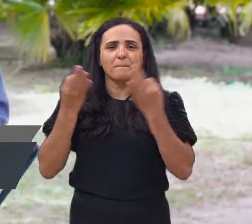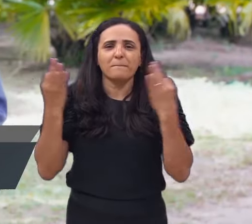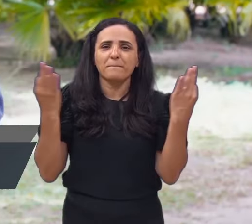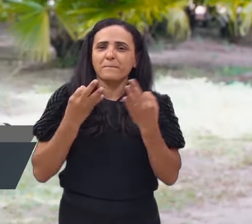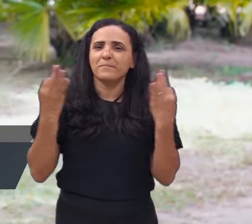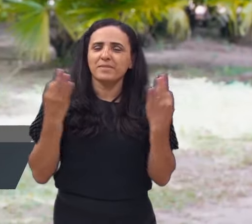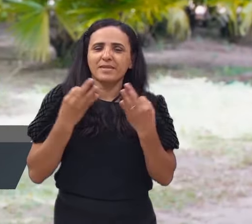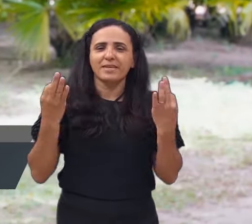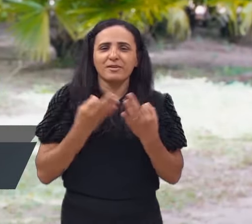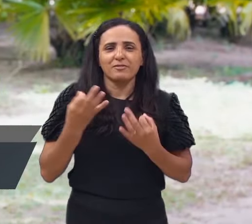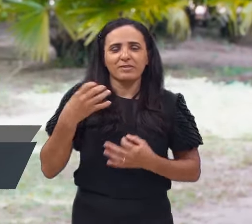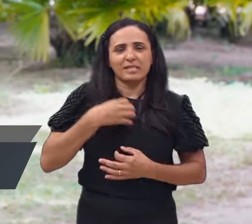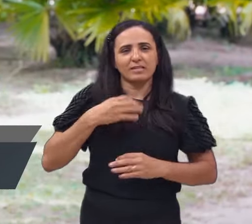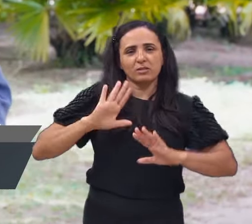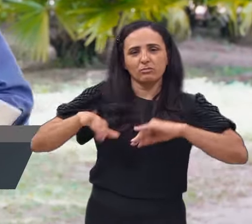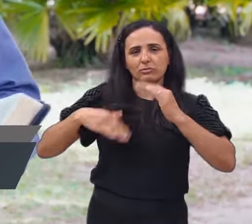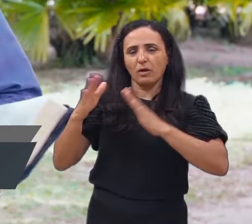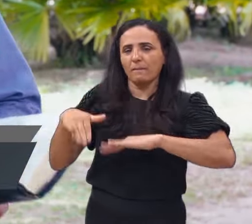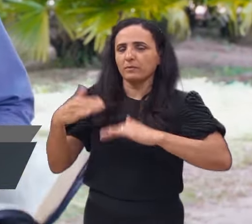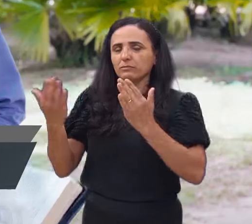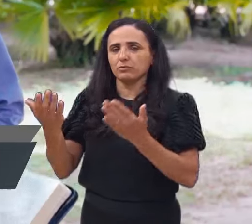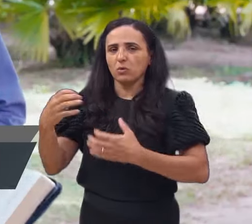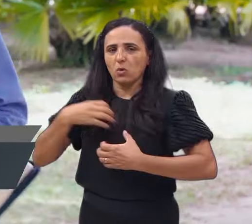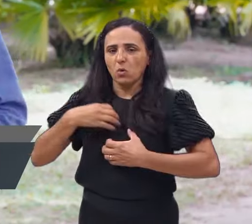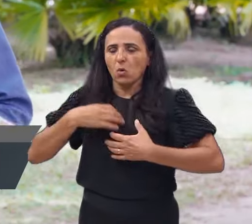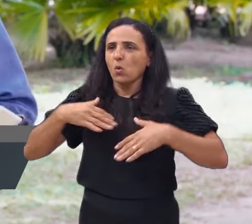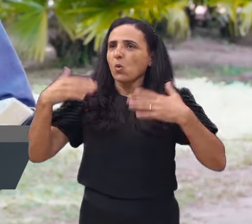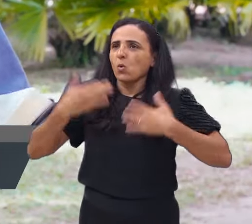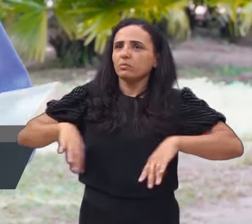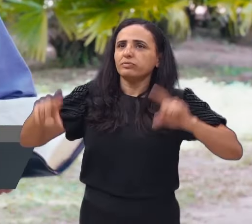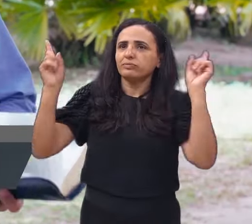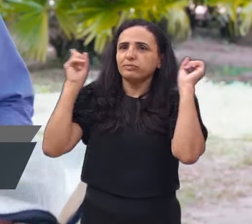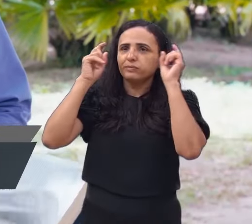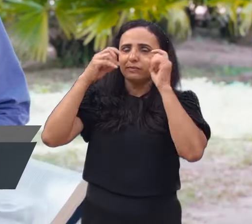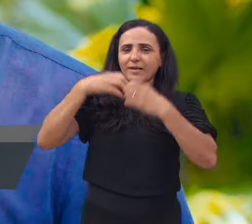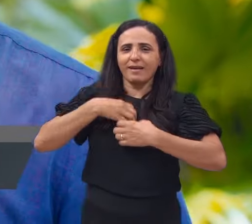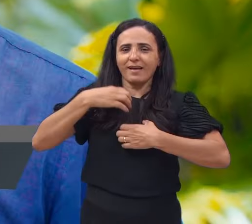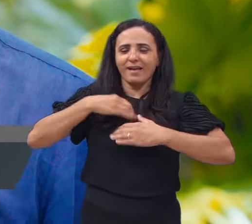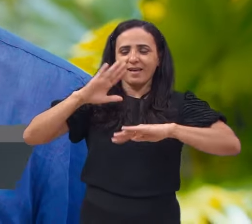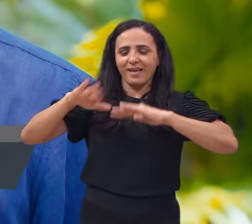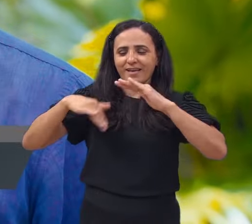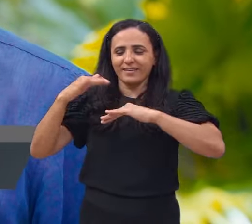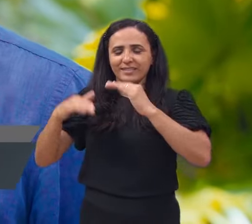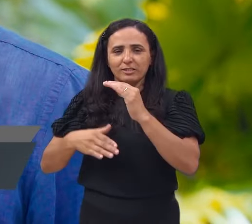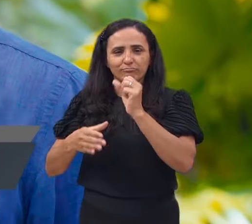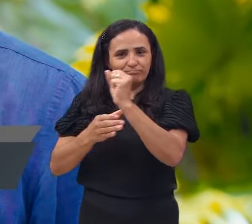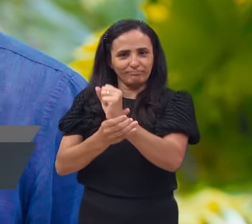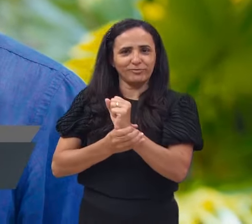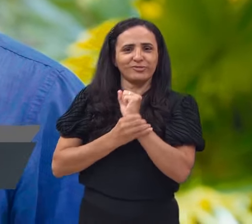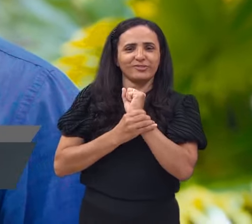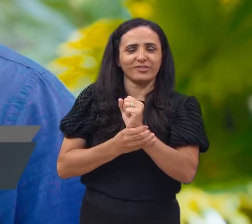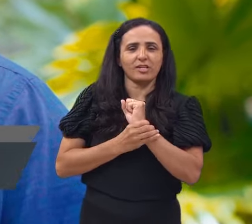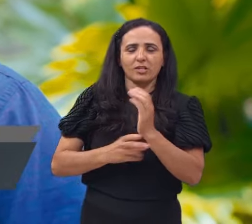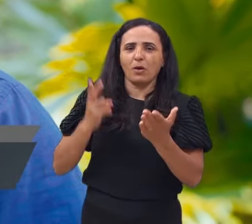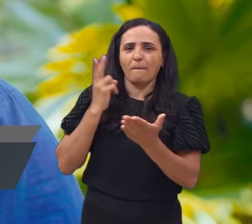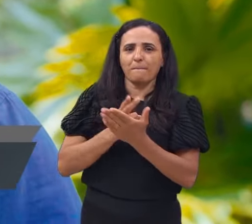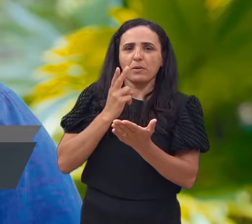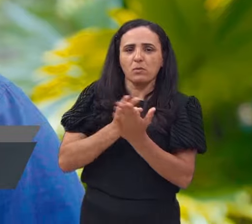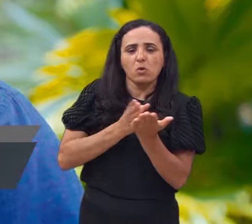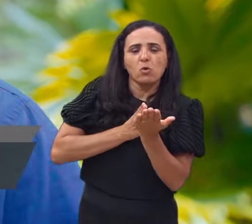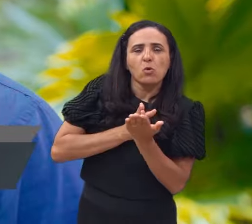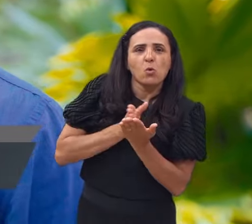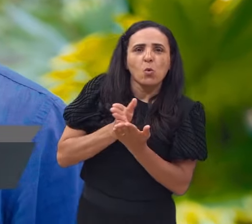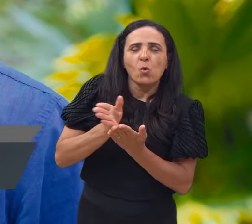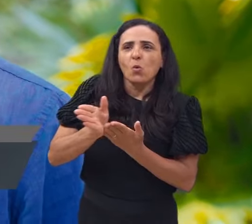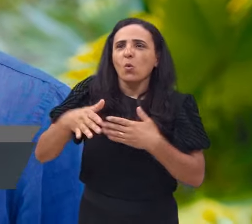demais, o nome do Senhor é sublime, o nome do Senhor significa força, nome do Senhor significa fortaleza, nome do Senhor é